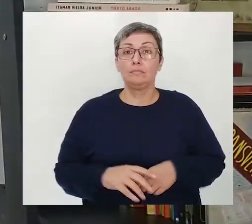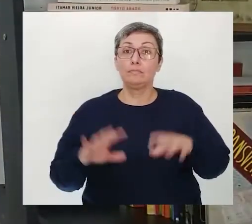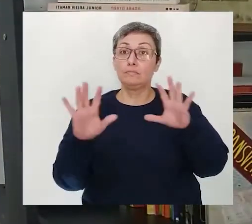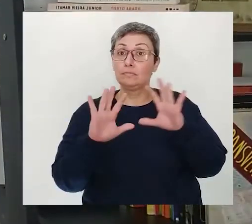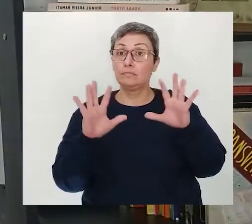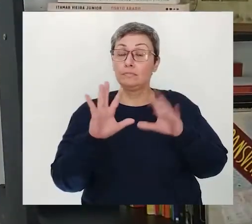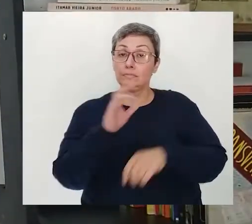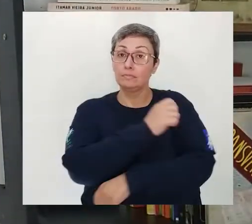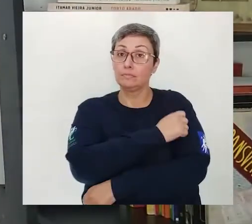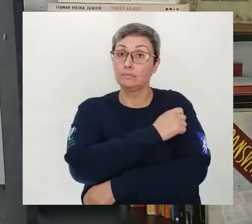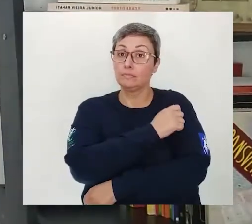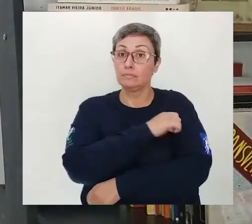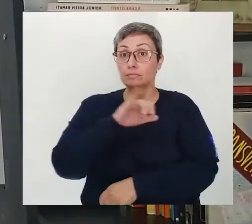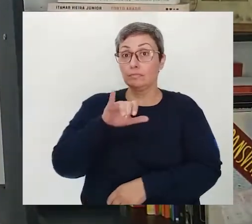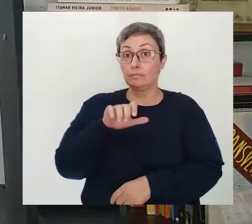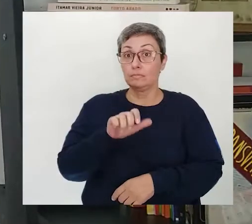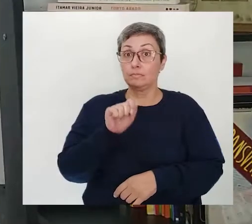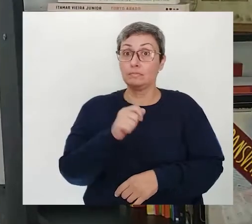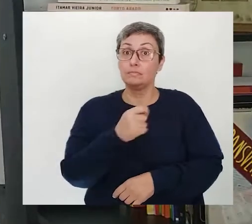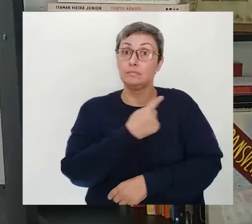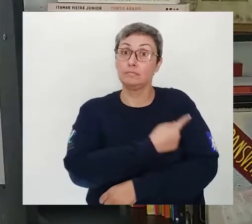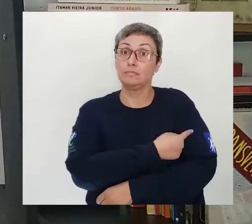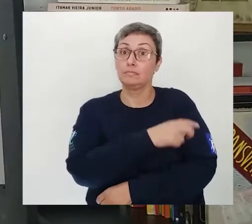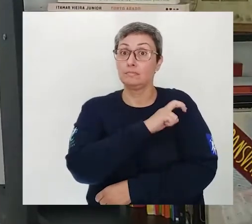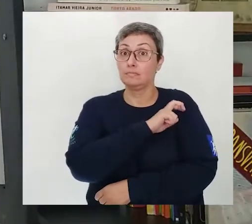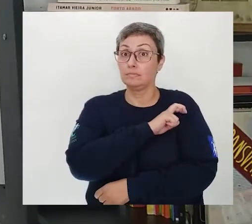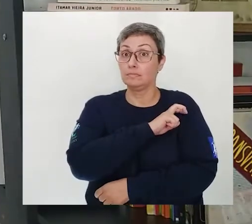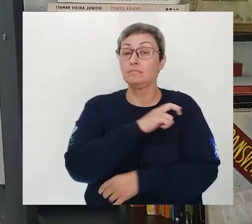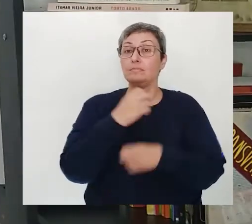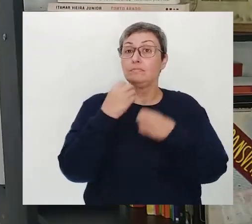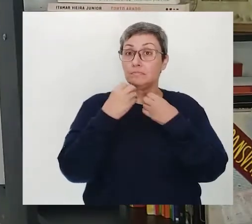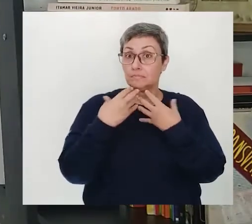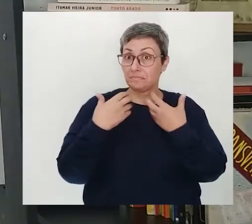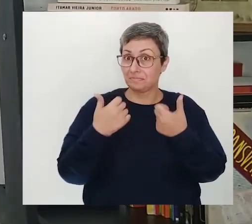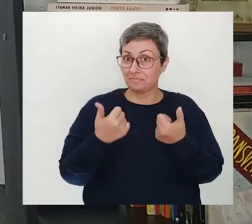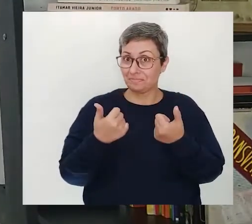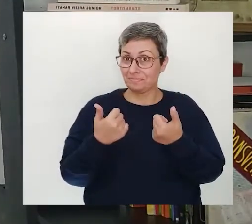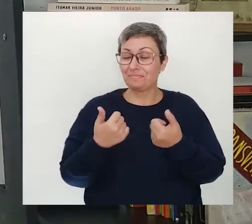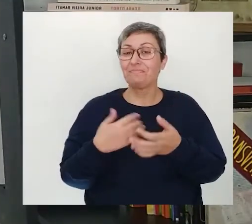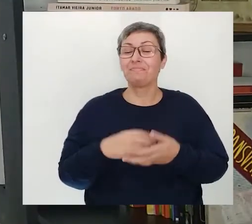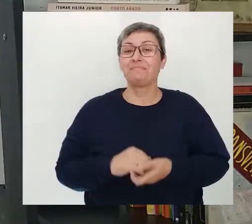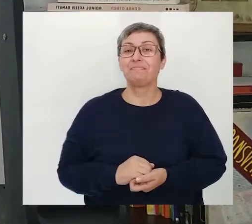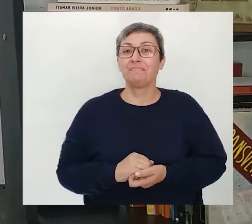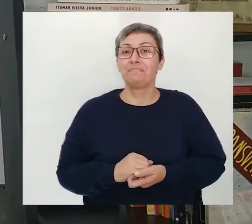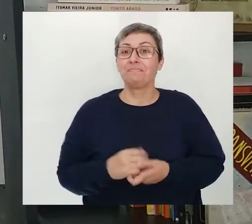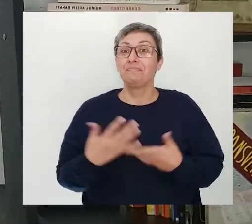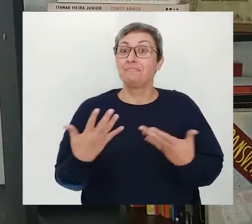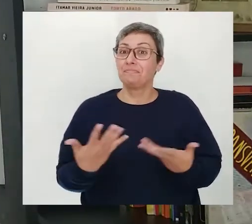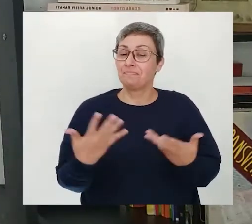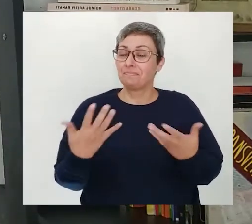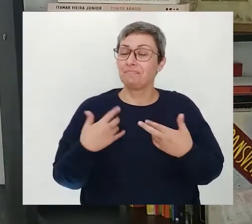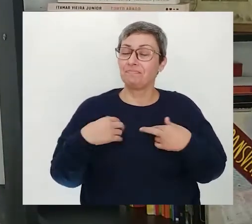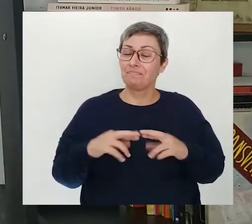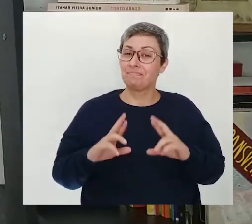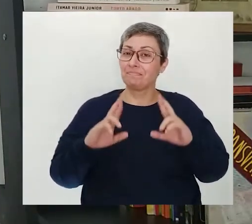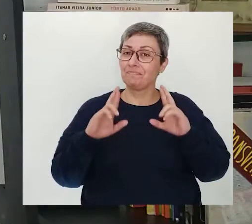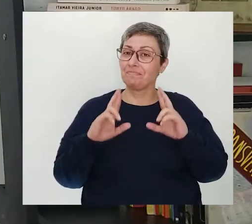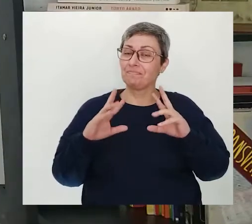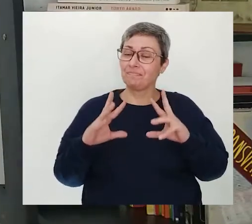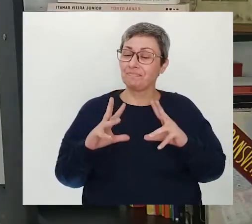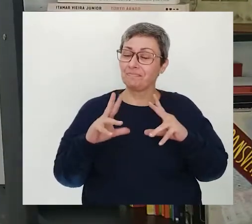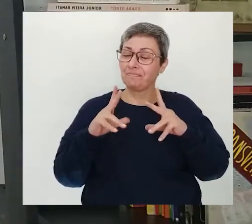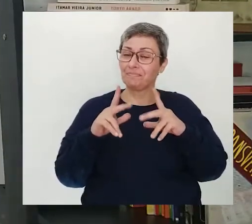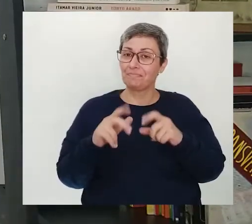Olá, educandos e educandas da EJA do Ciclo 1. Tudo bem com vocês? Bom, eu desejo